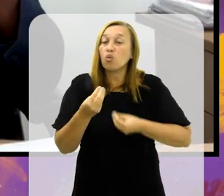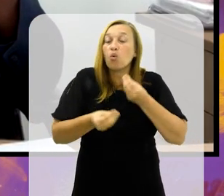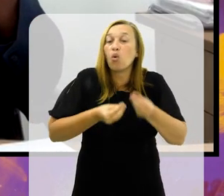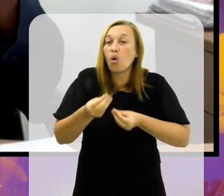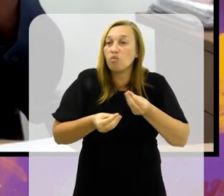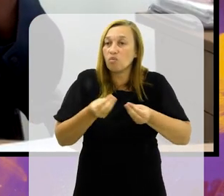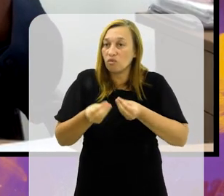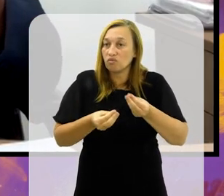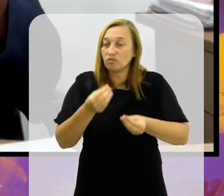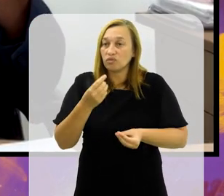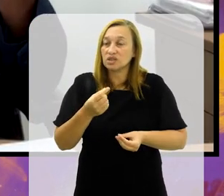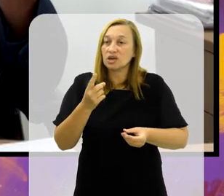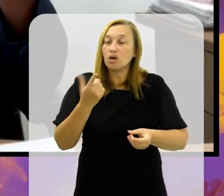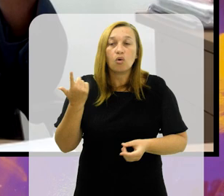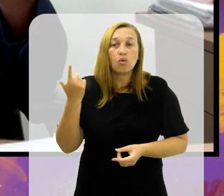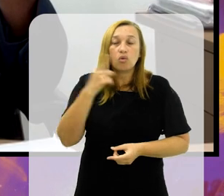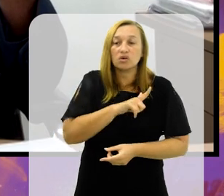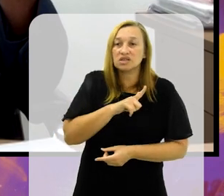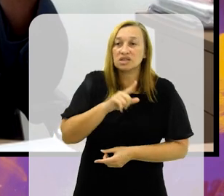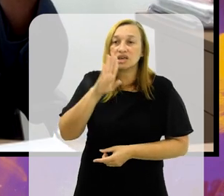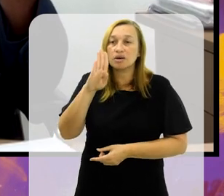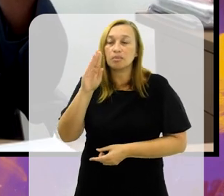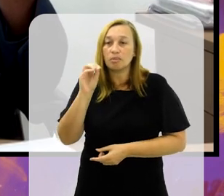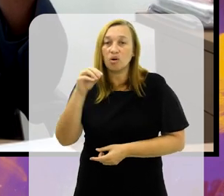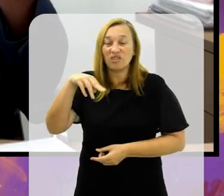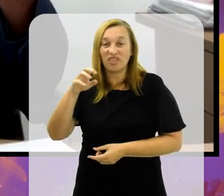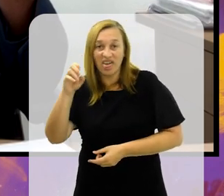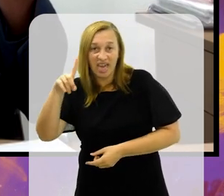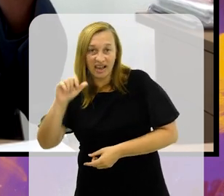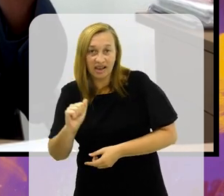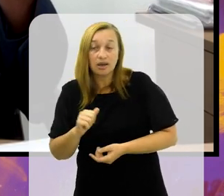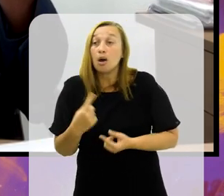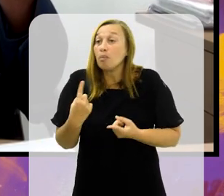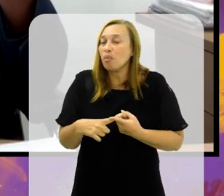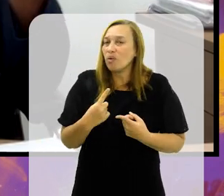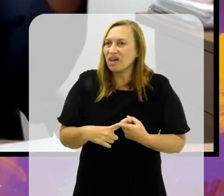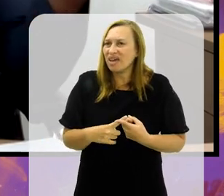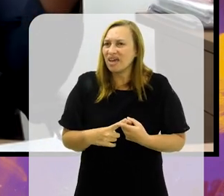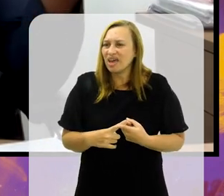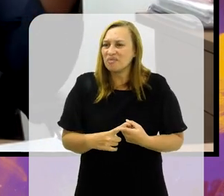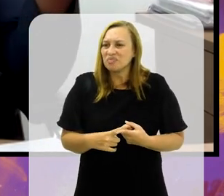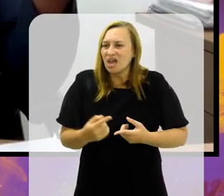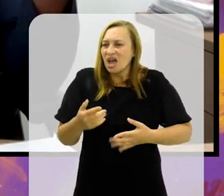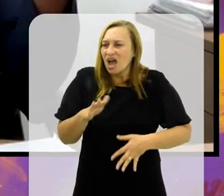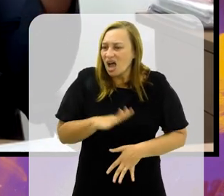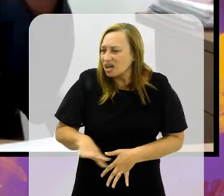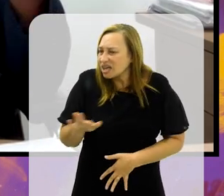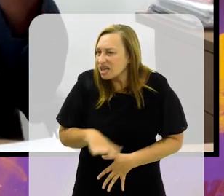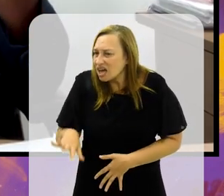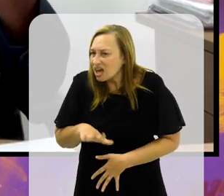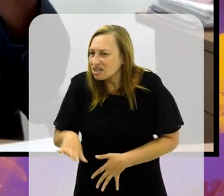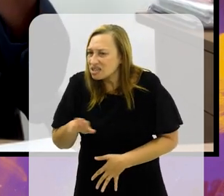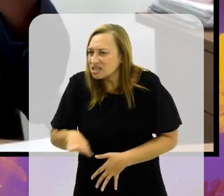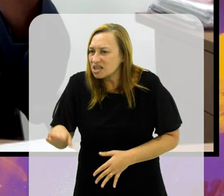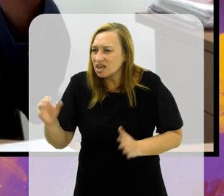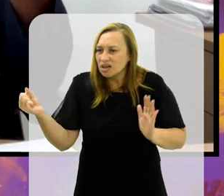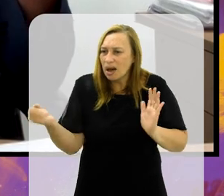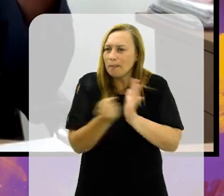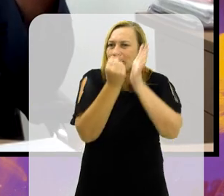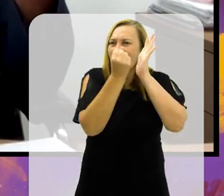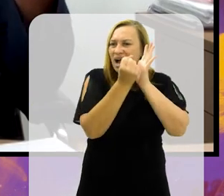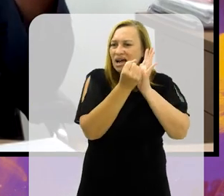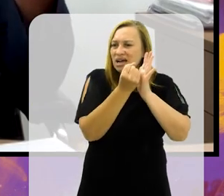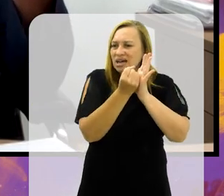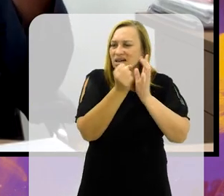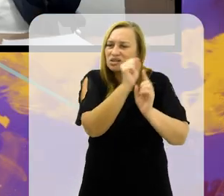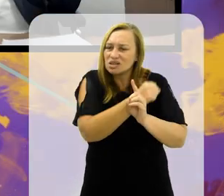vocês. e é um símbolo, porque a boneca, para a criança, é um símbolo de como a